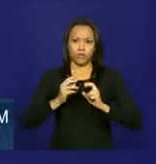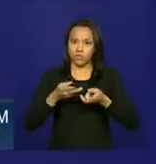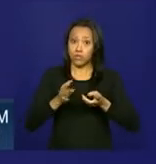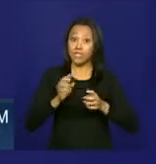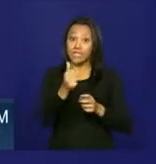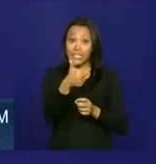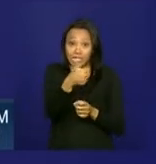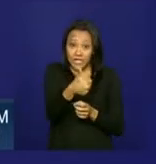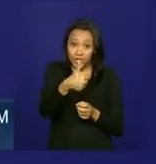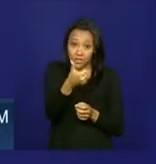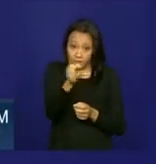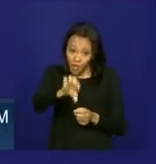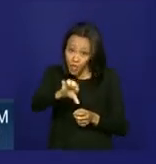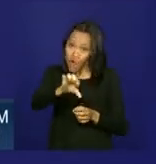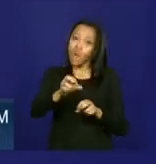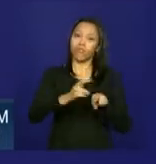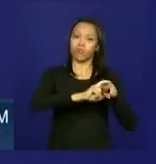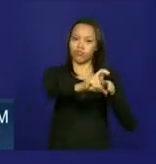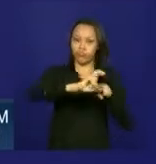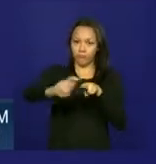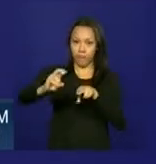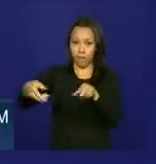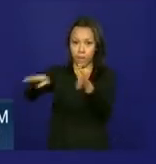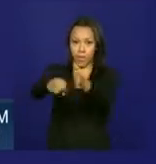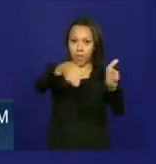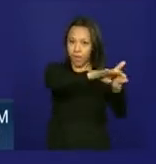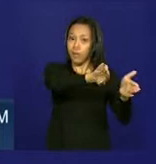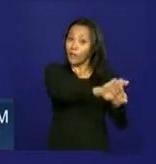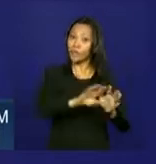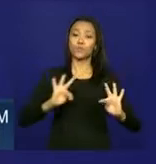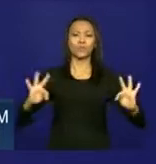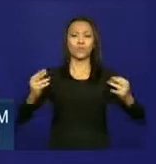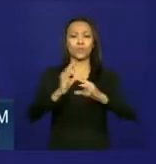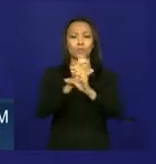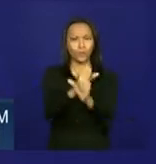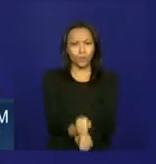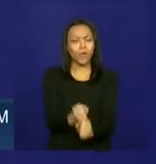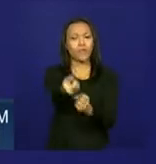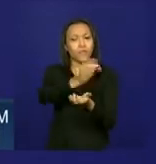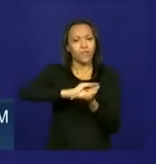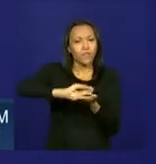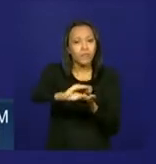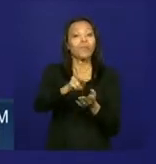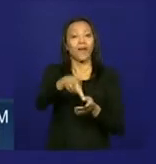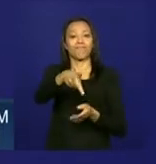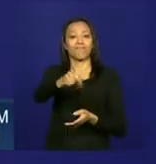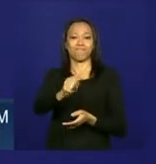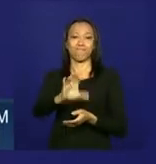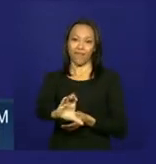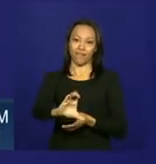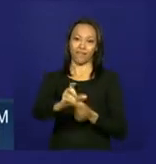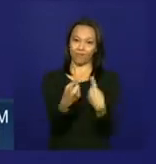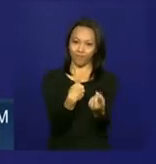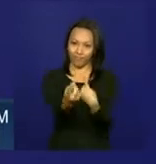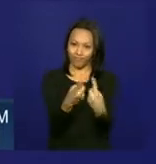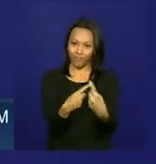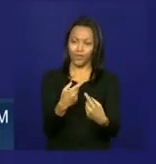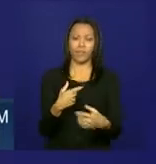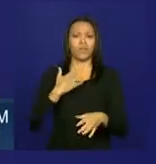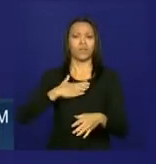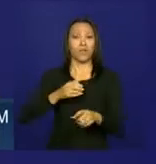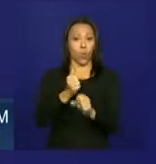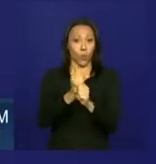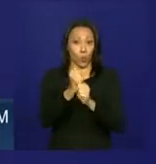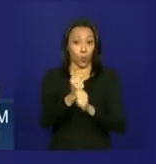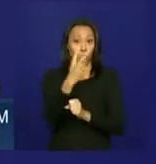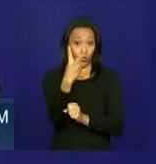estações de trens metropolitanos. São todos investimentos feitos por meio do PAC Mobilidade Urbana. Nos últimos dois